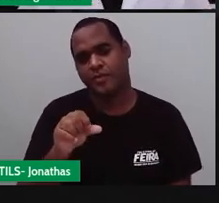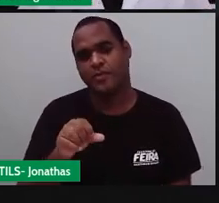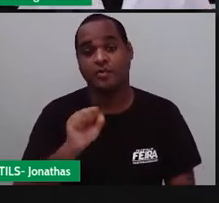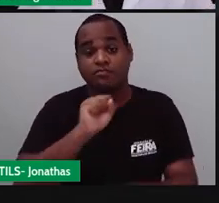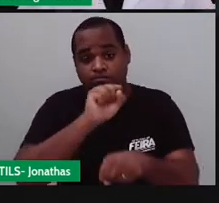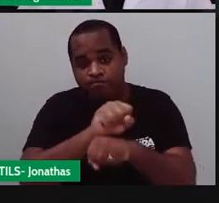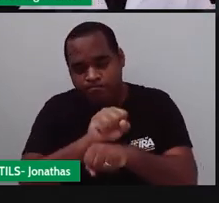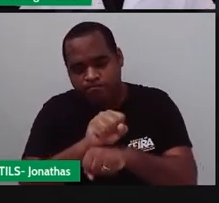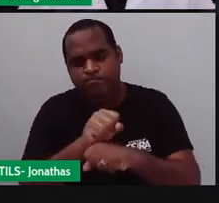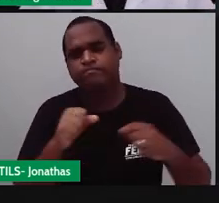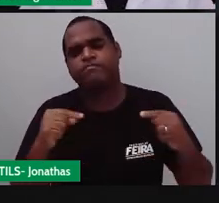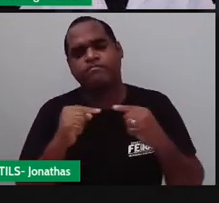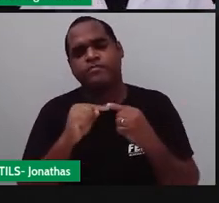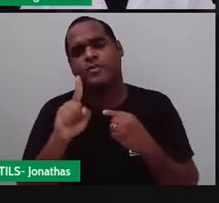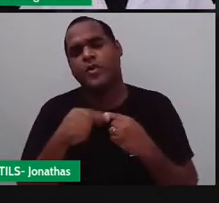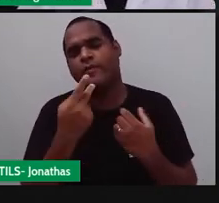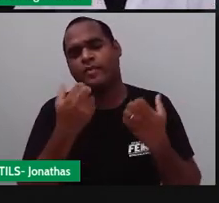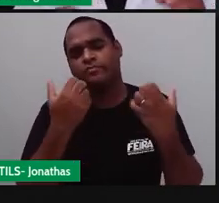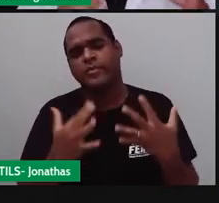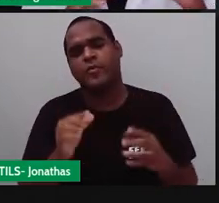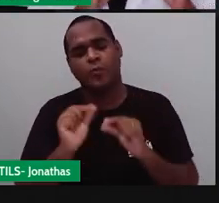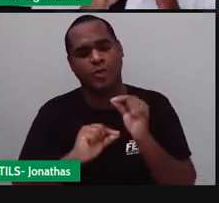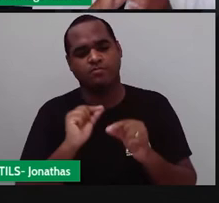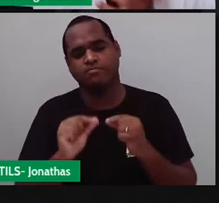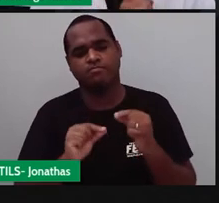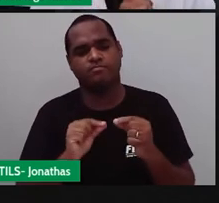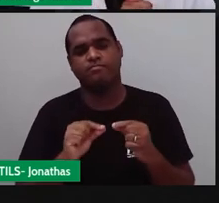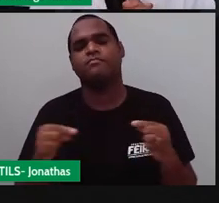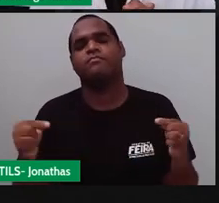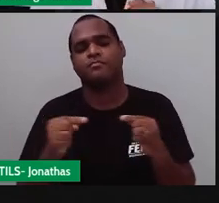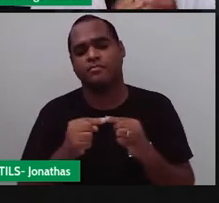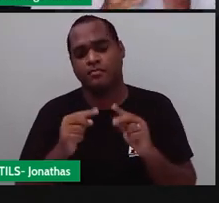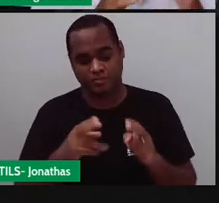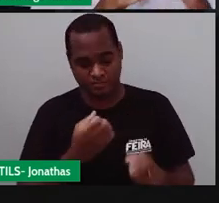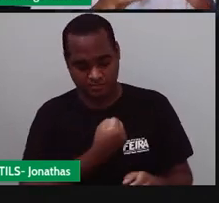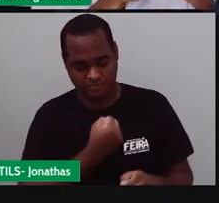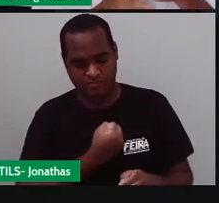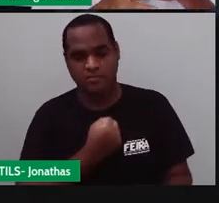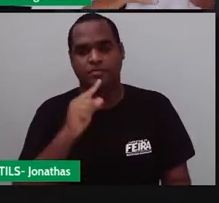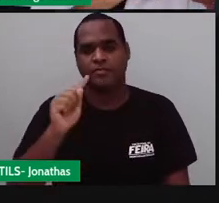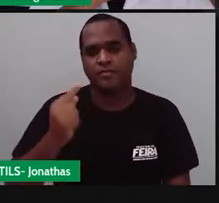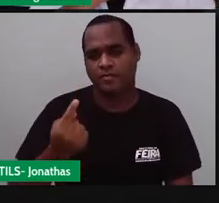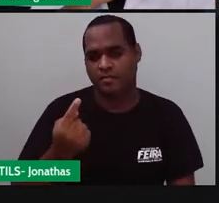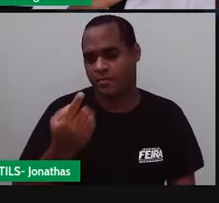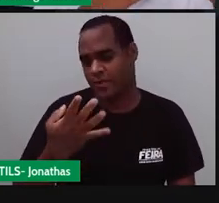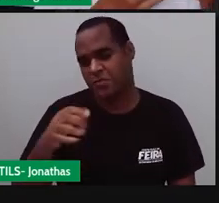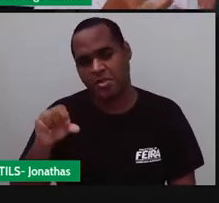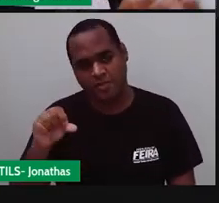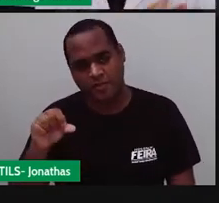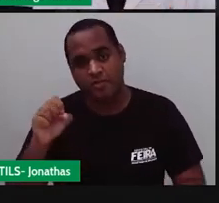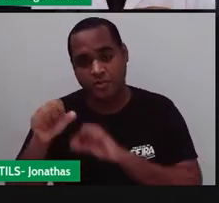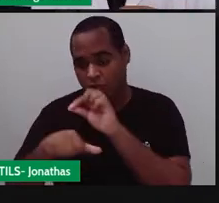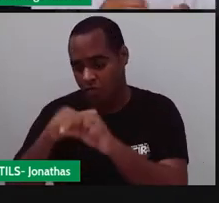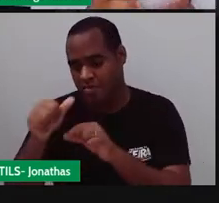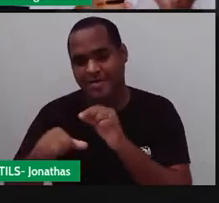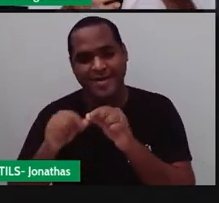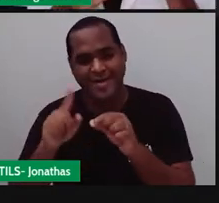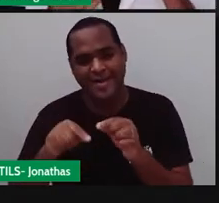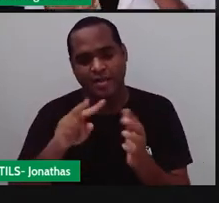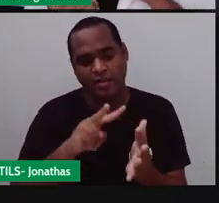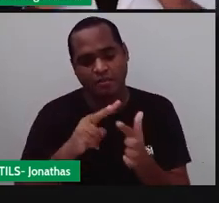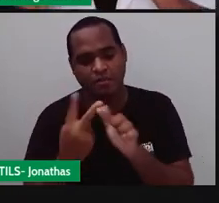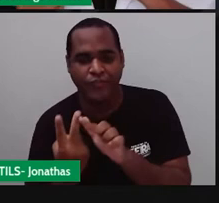pausa. O é que nós estamos fazendo aqui? Pegando os números decimais que estão na forma de fração e